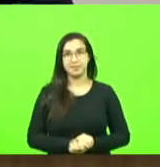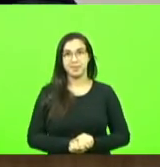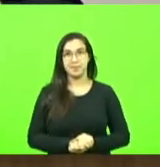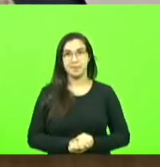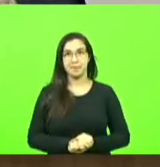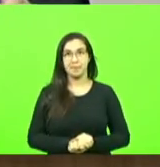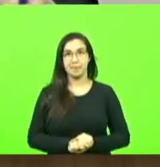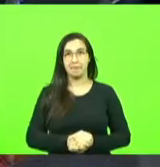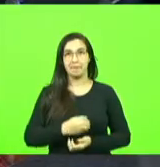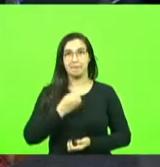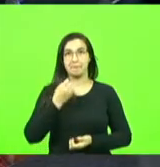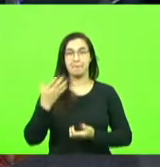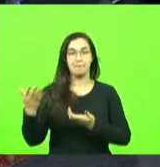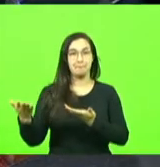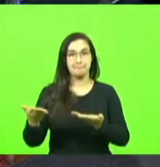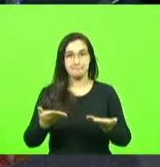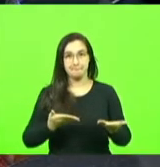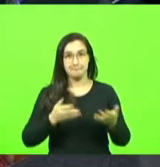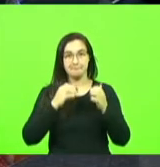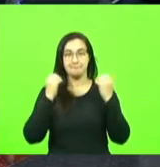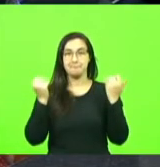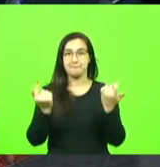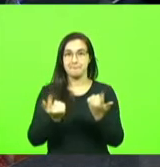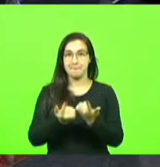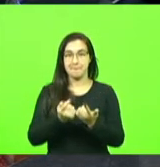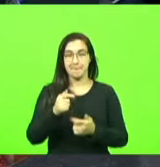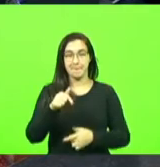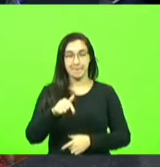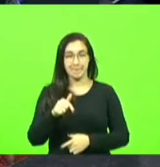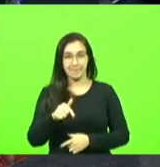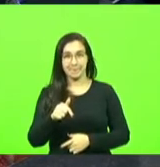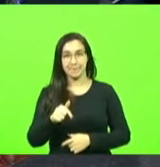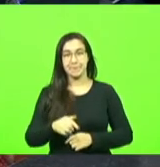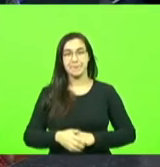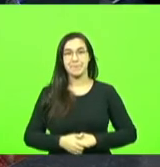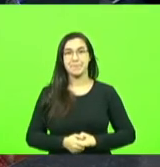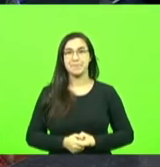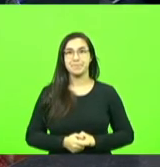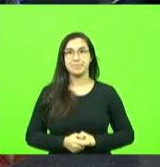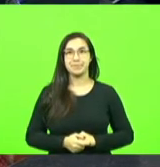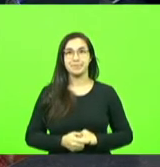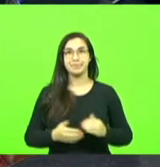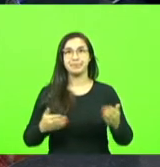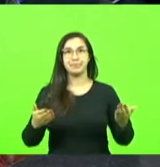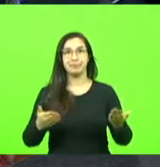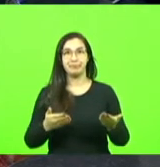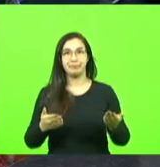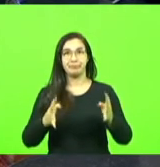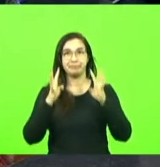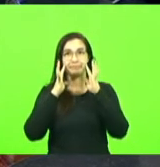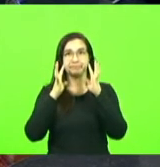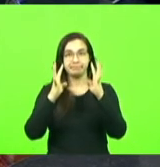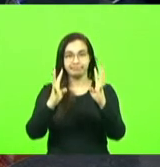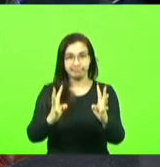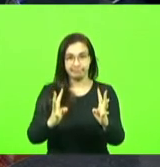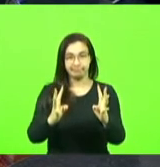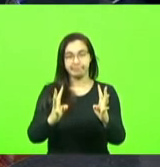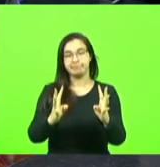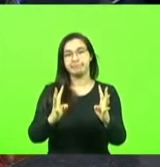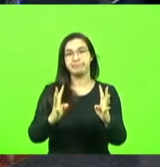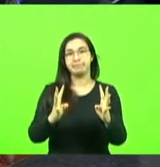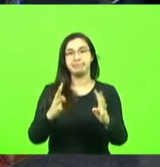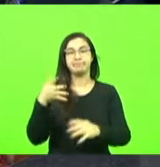muito bem vindos a esse parlamento catarinense e que agora a gente vai ouvir um grande